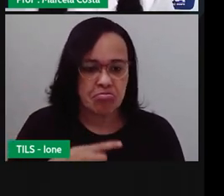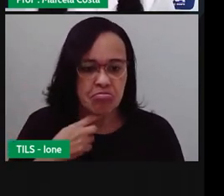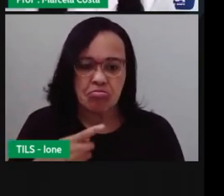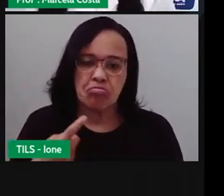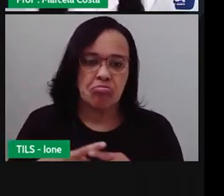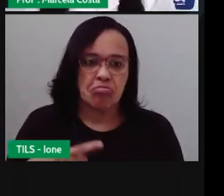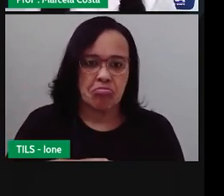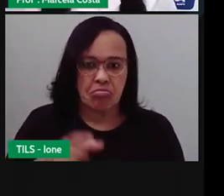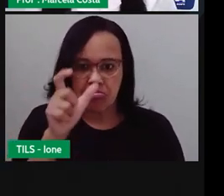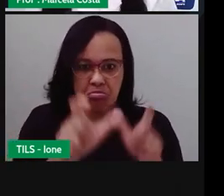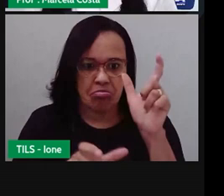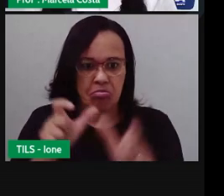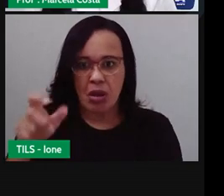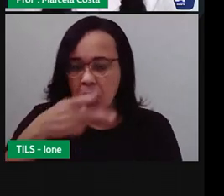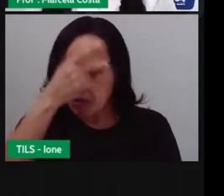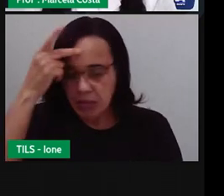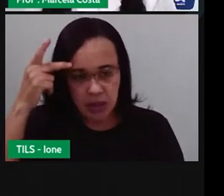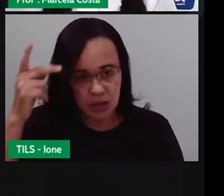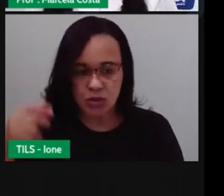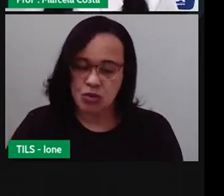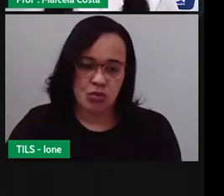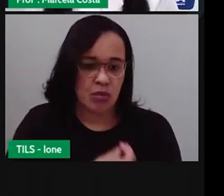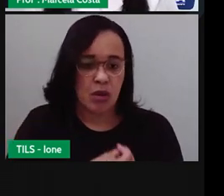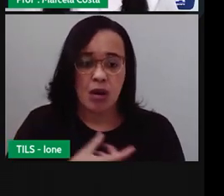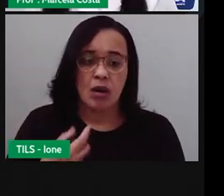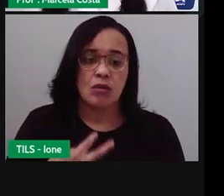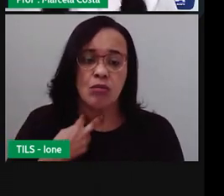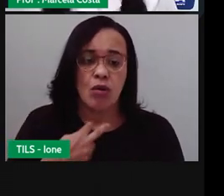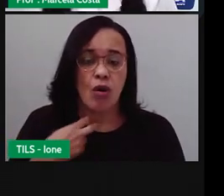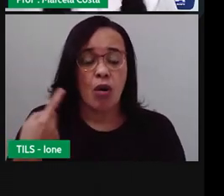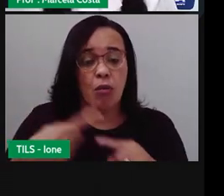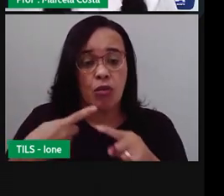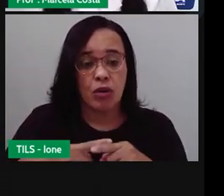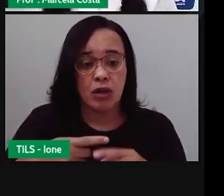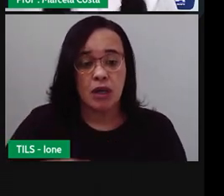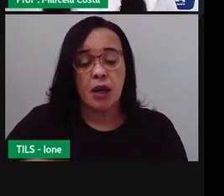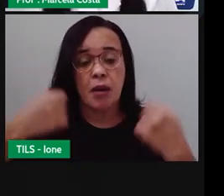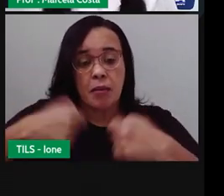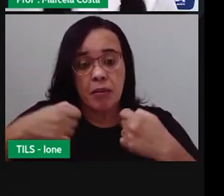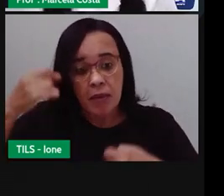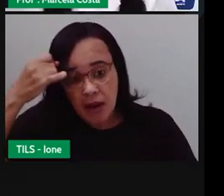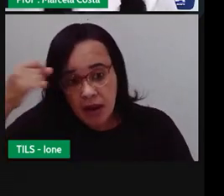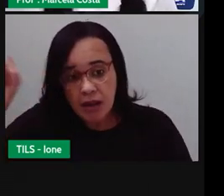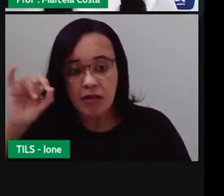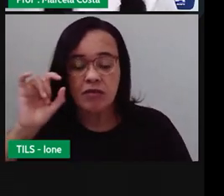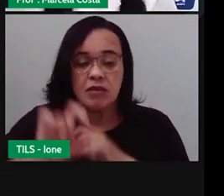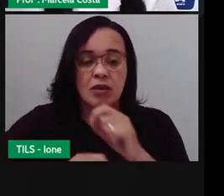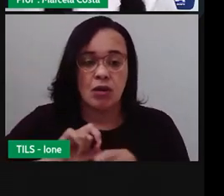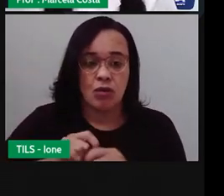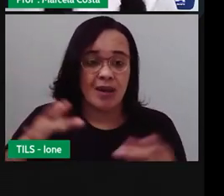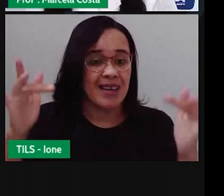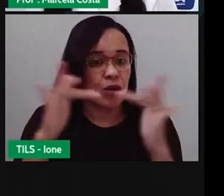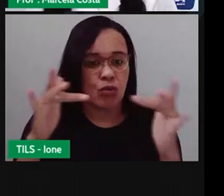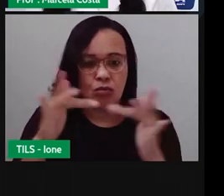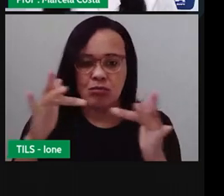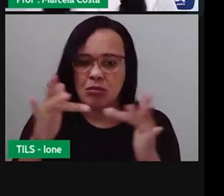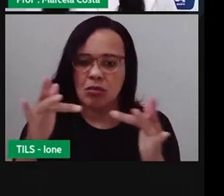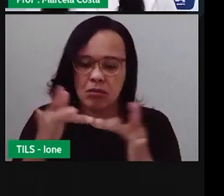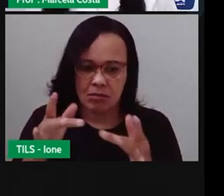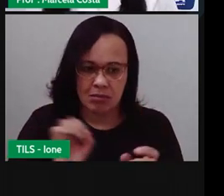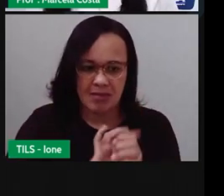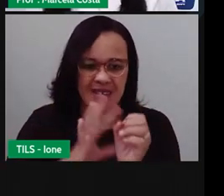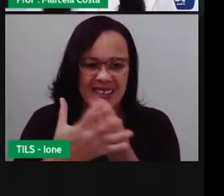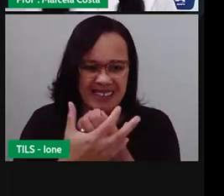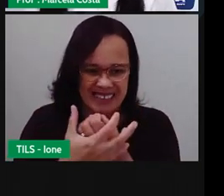o distanciamento social. Provavelmente, não vai acontecer de maneira provincial, mas as